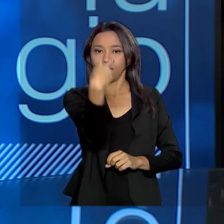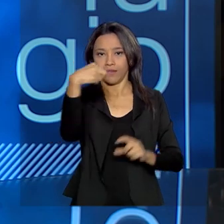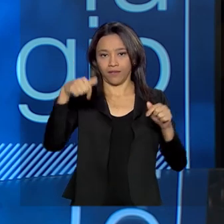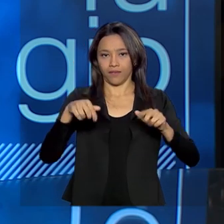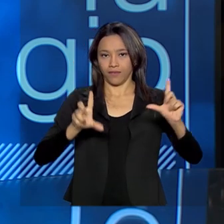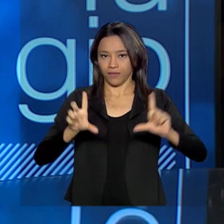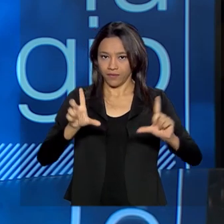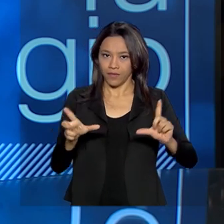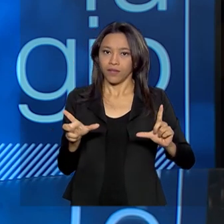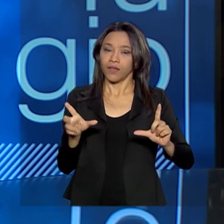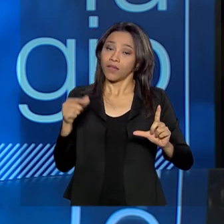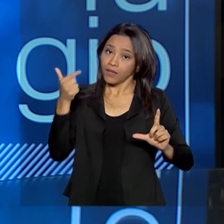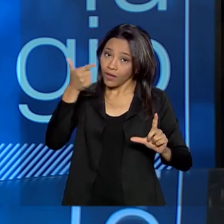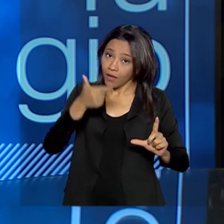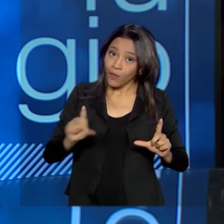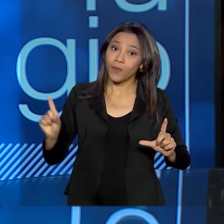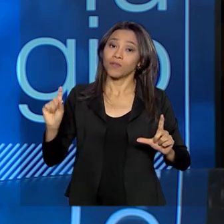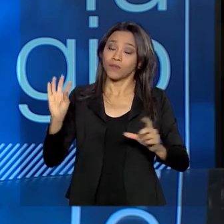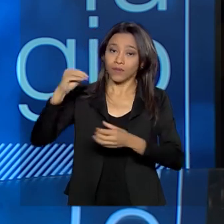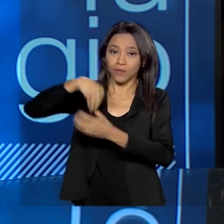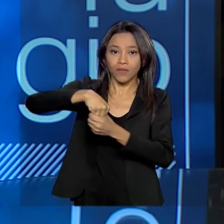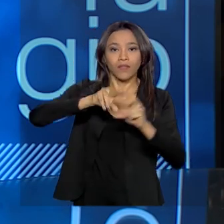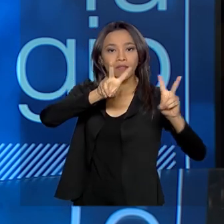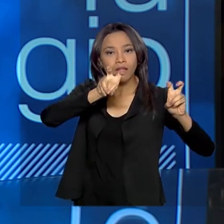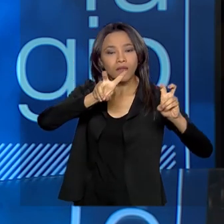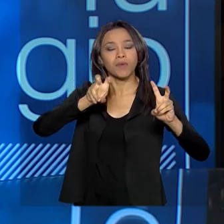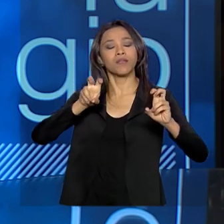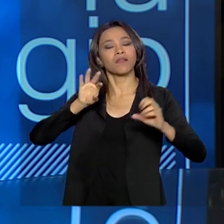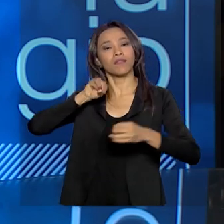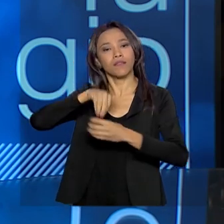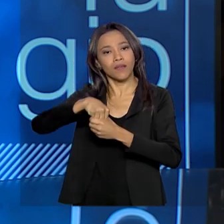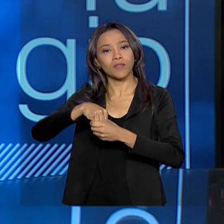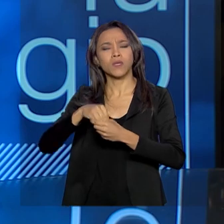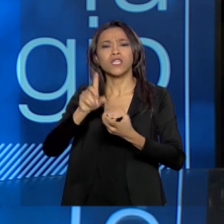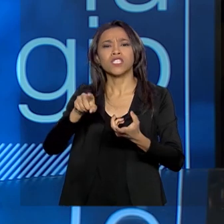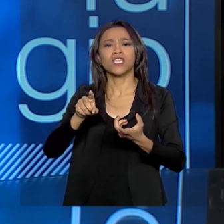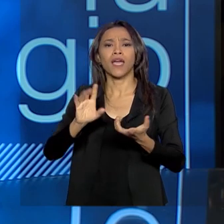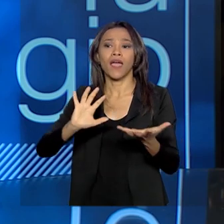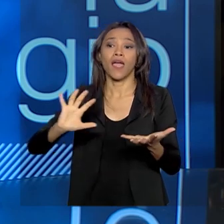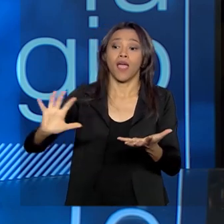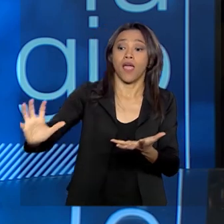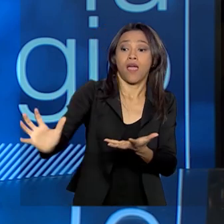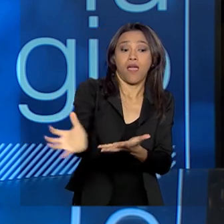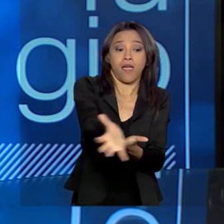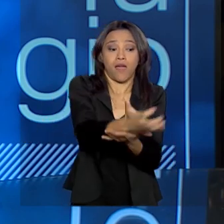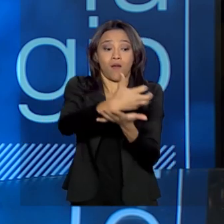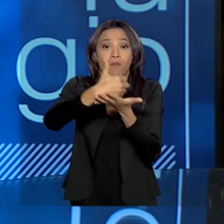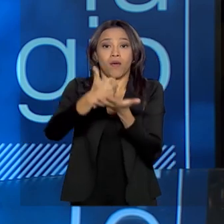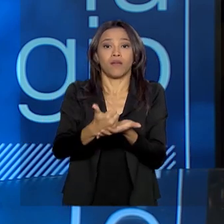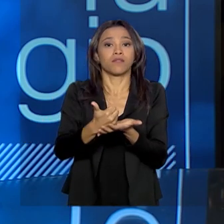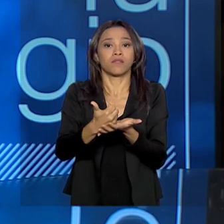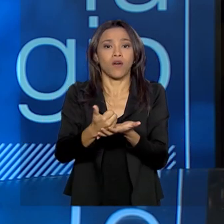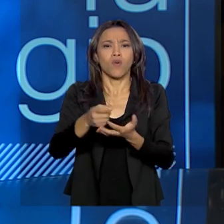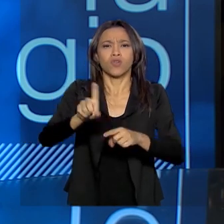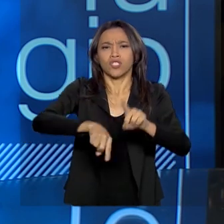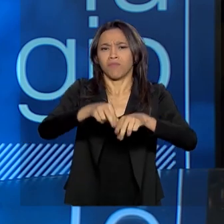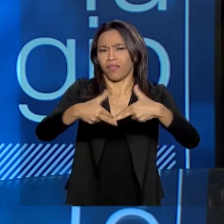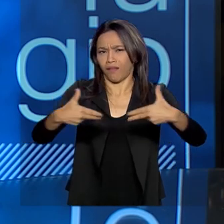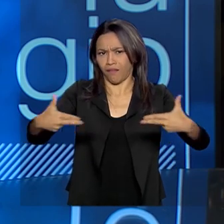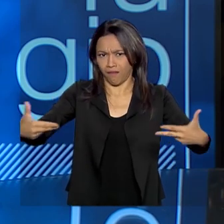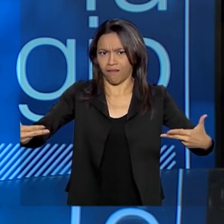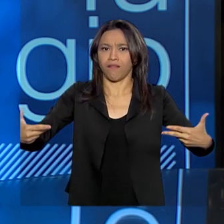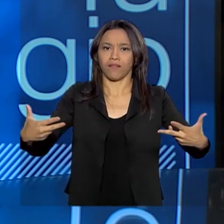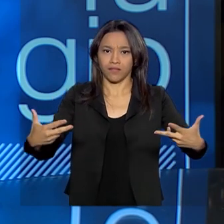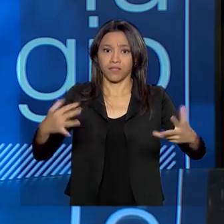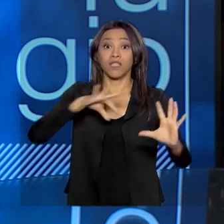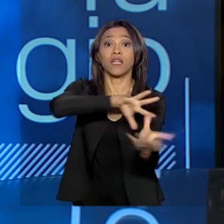outro segmento da Secretaria, que é o Departamento de Recuperação de Ativos e Cooperação Jurídica Internacional. Que é um trabalho importante,